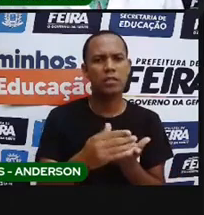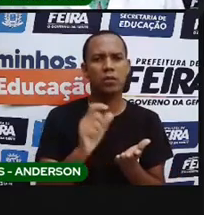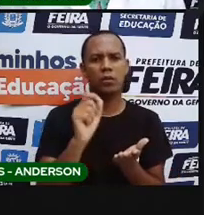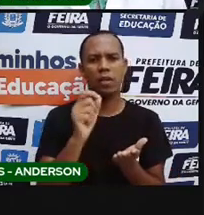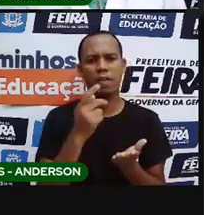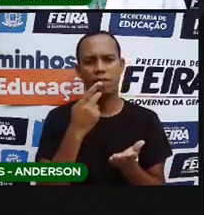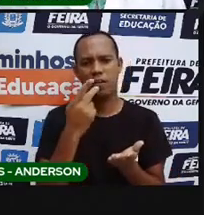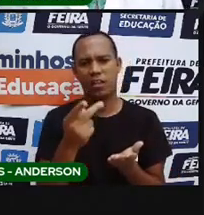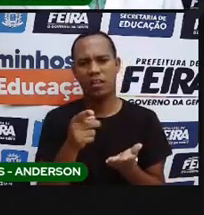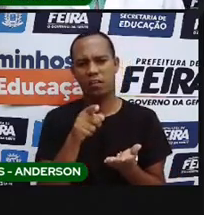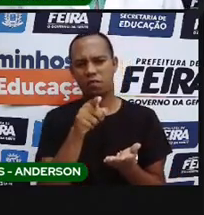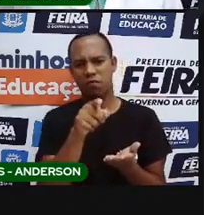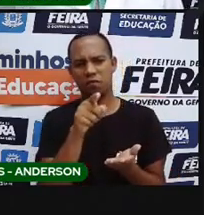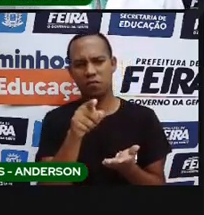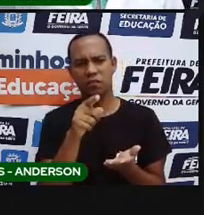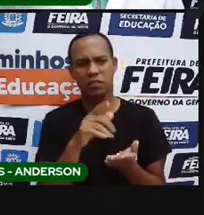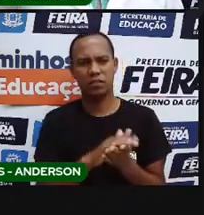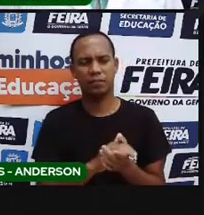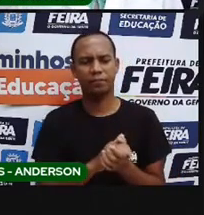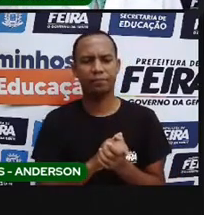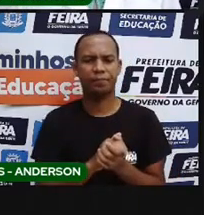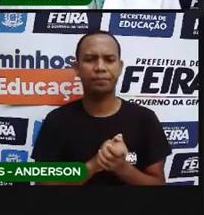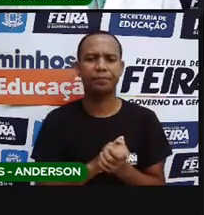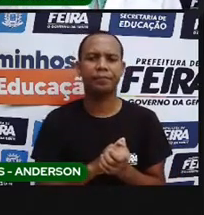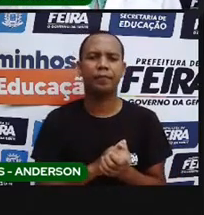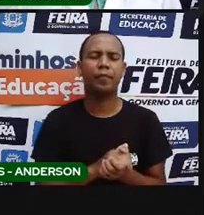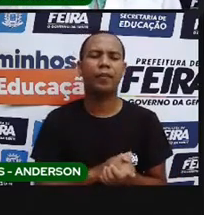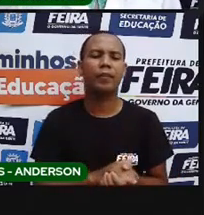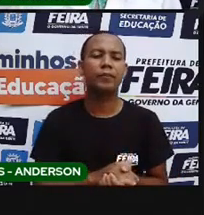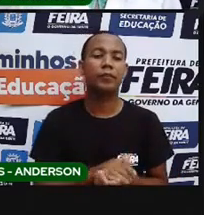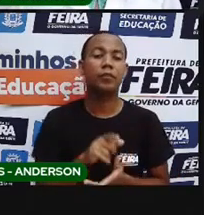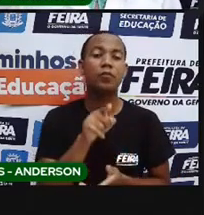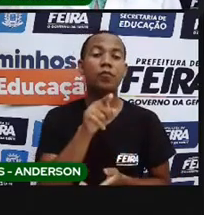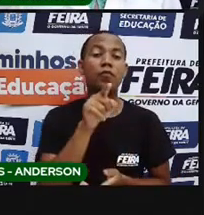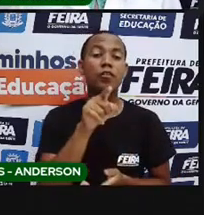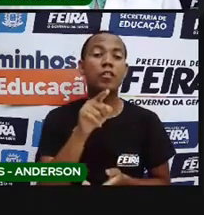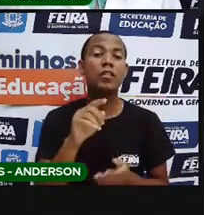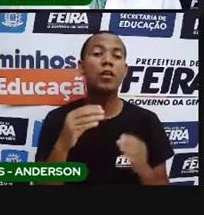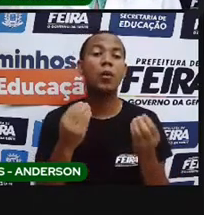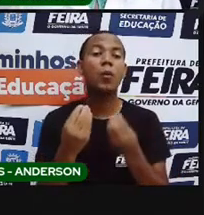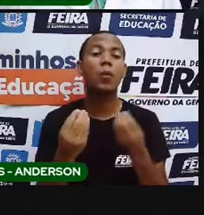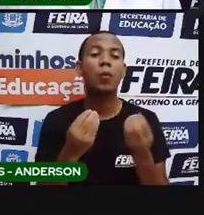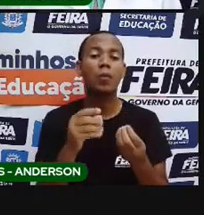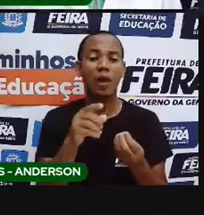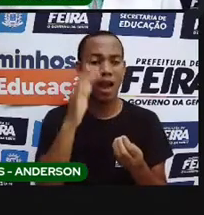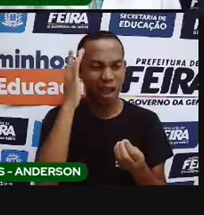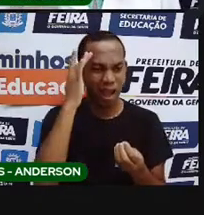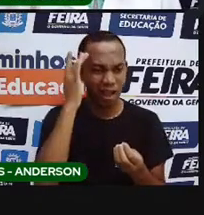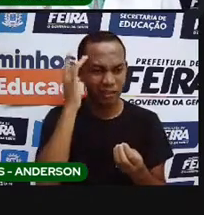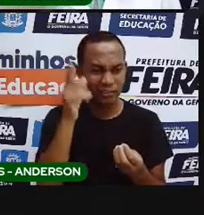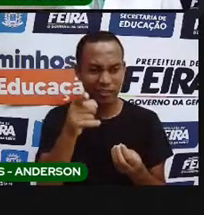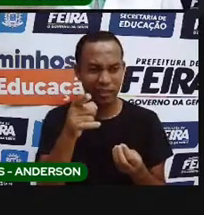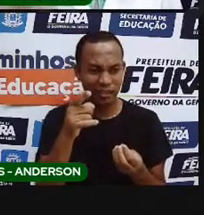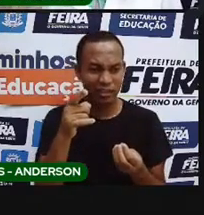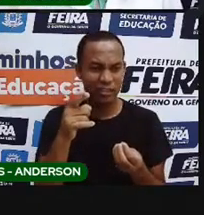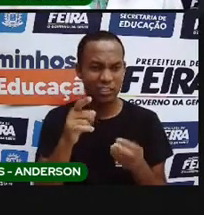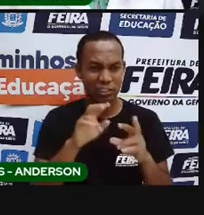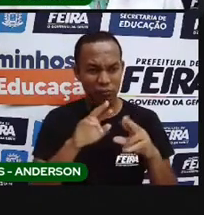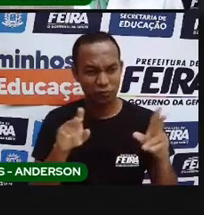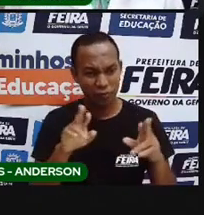de selvagem. E você? Bota aqui embaixo no comunicado para cá, ou você concorda que esses indígenas eram selvagens, ou que eles eram